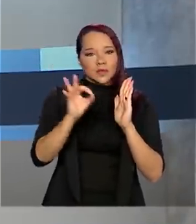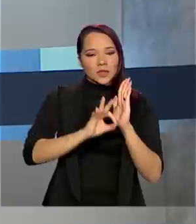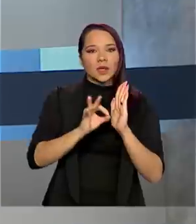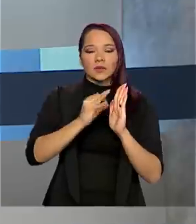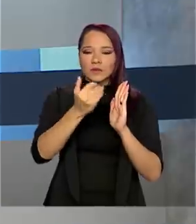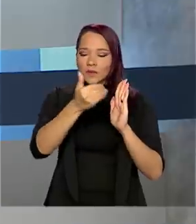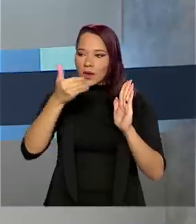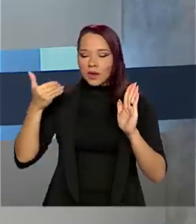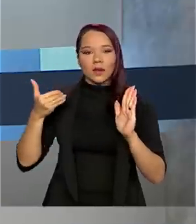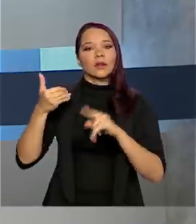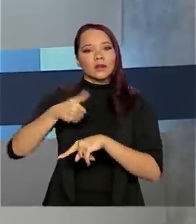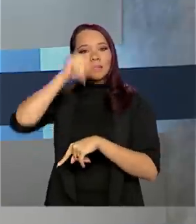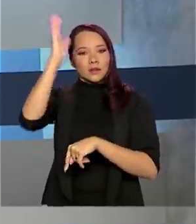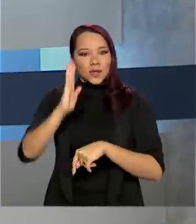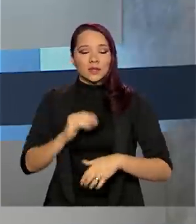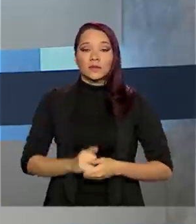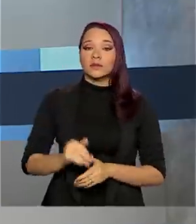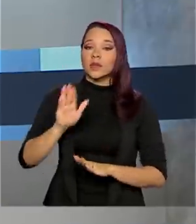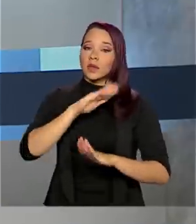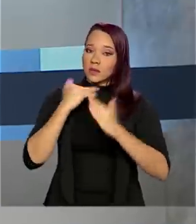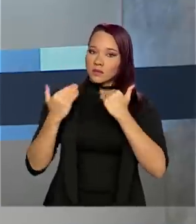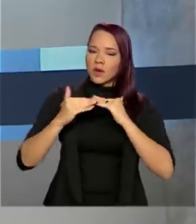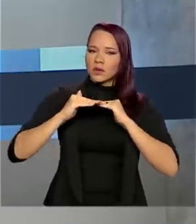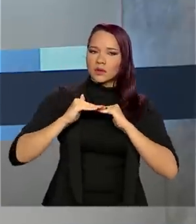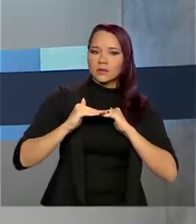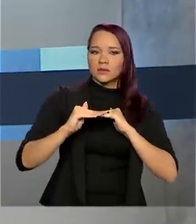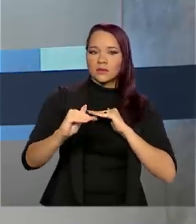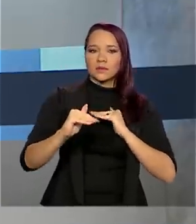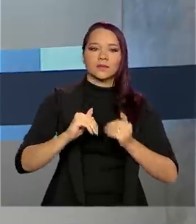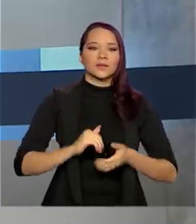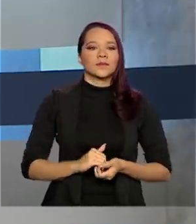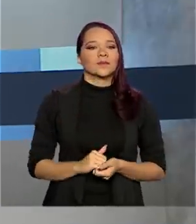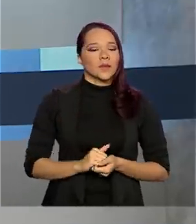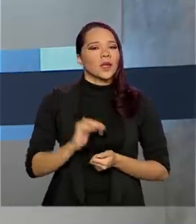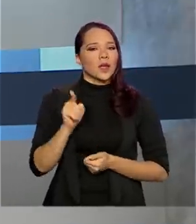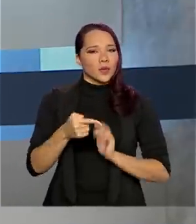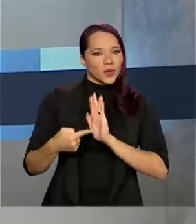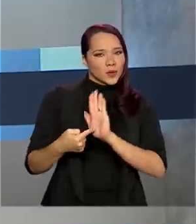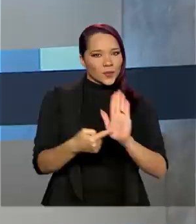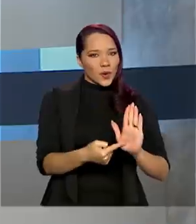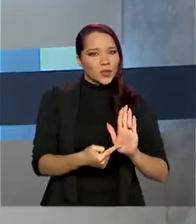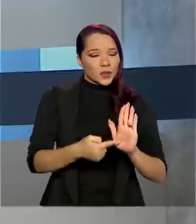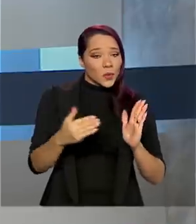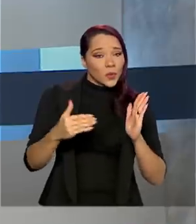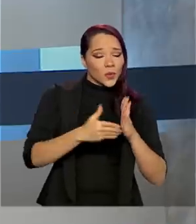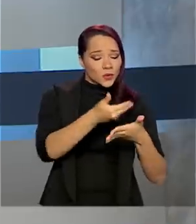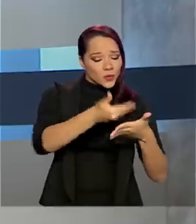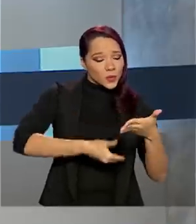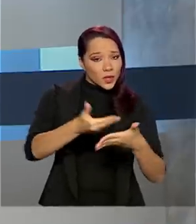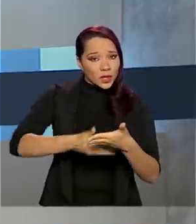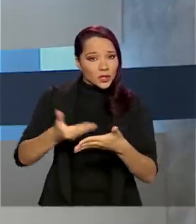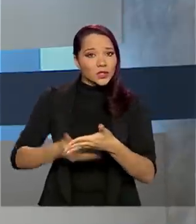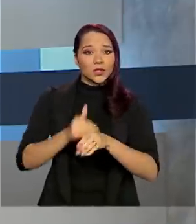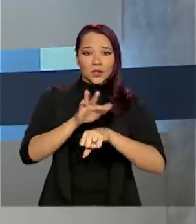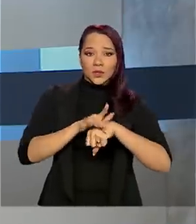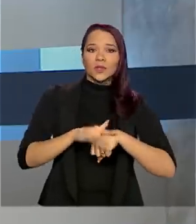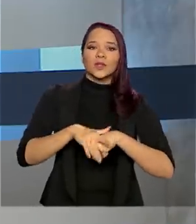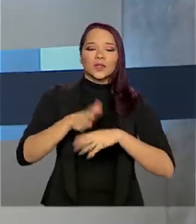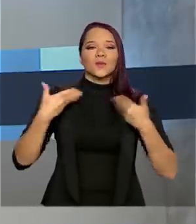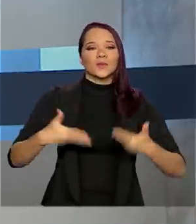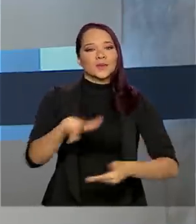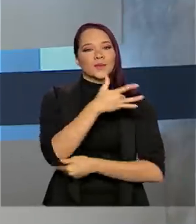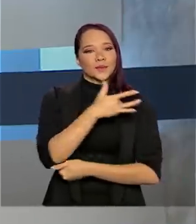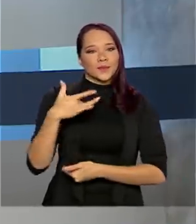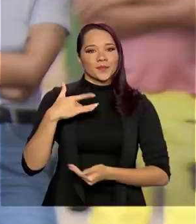últimos dias no Brasil e as mortes ficaram estáveis. É o que aponta o último boletim epidemiológico do Ministério da